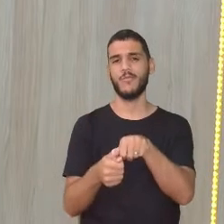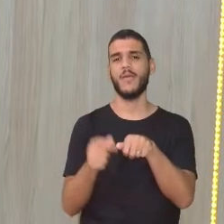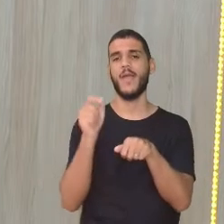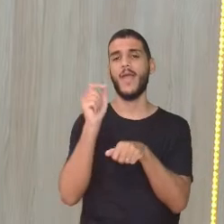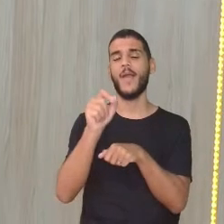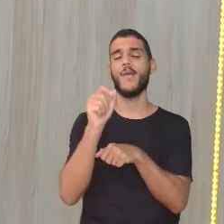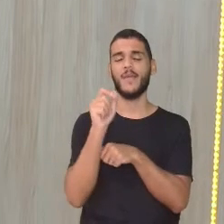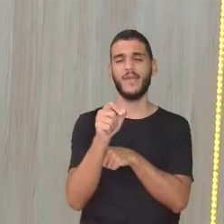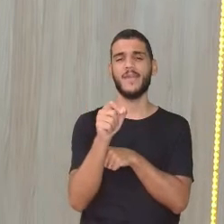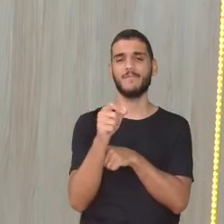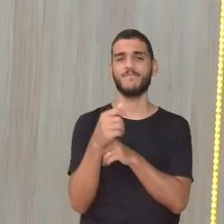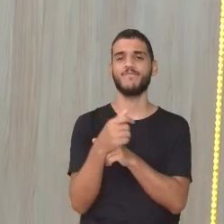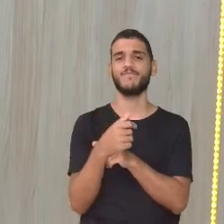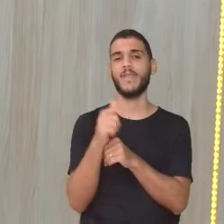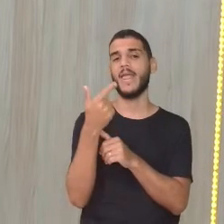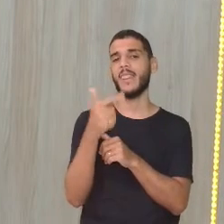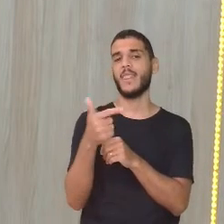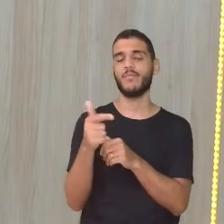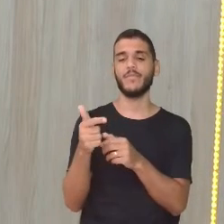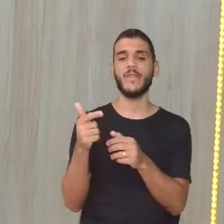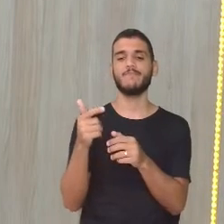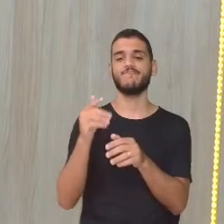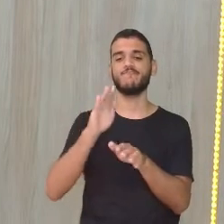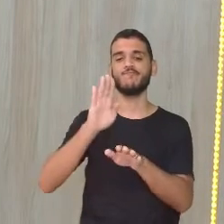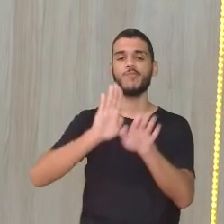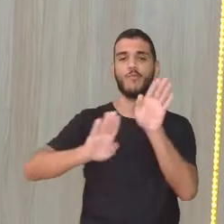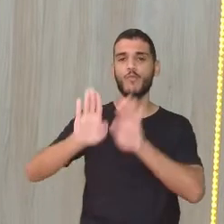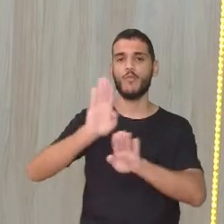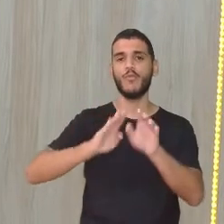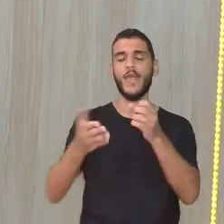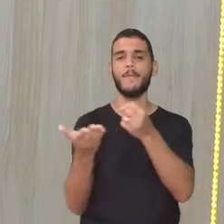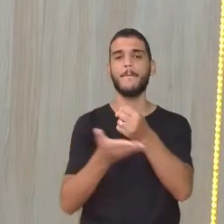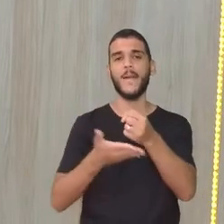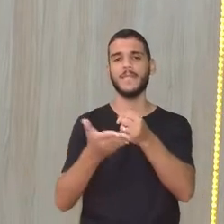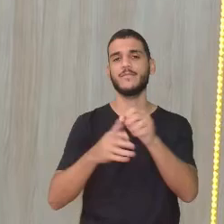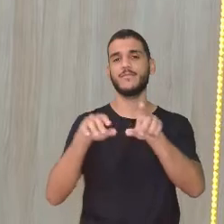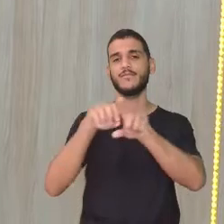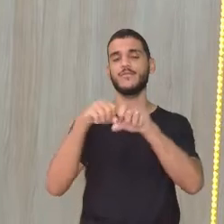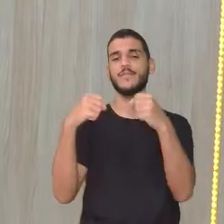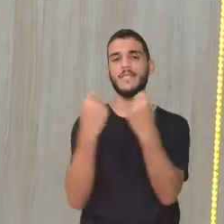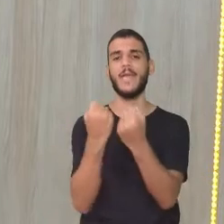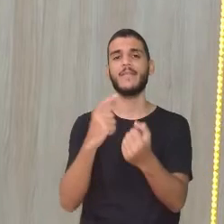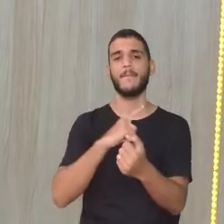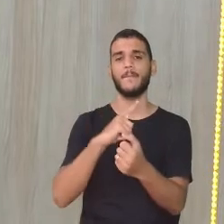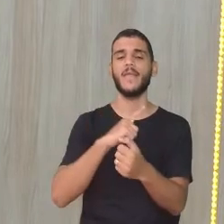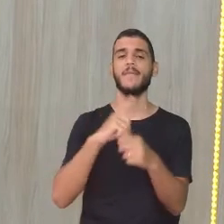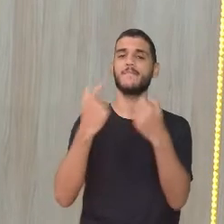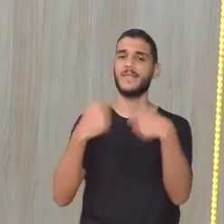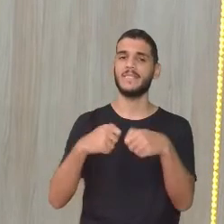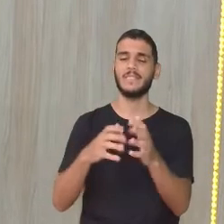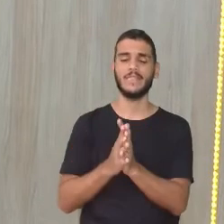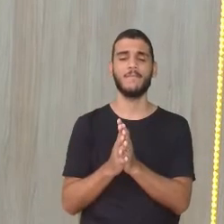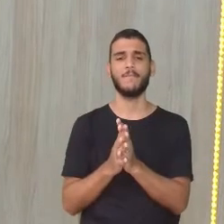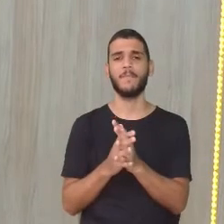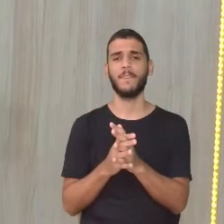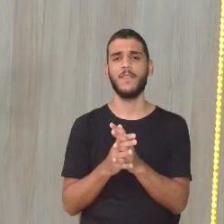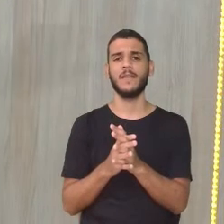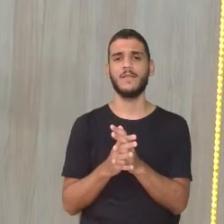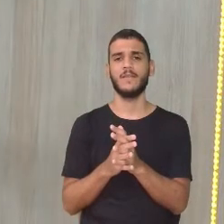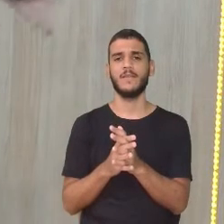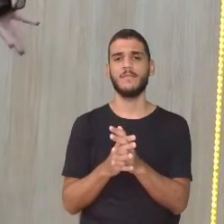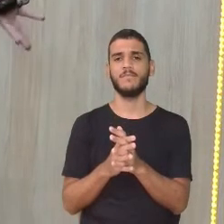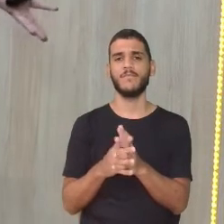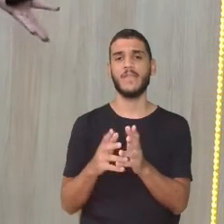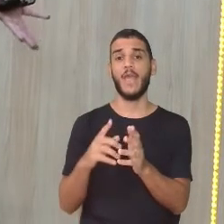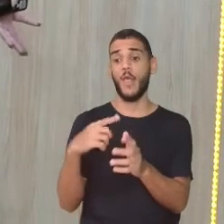básico em vários bairros da nossa cidade. É também potencializado por nós mesmos que jogamos